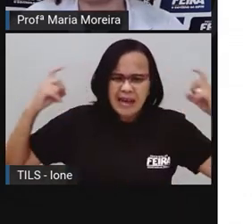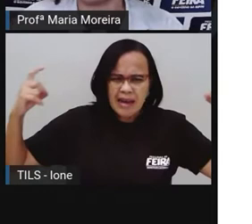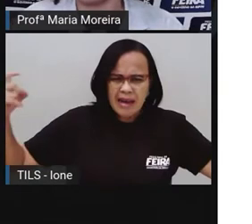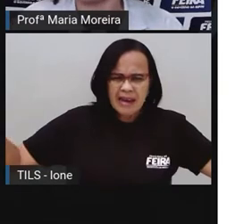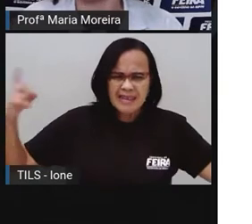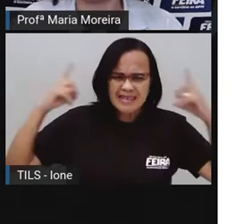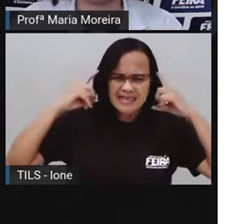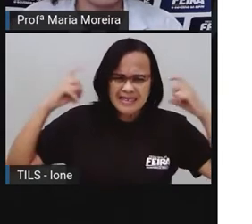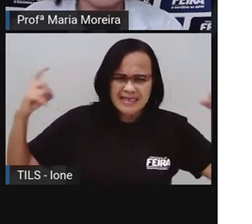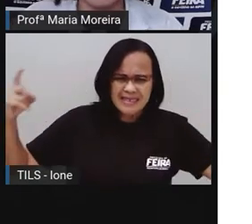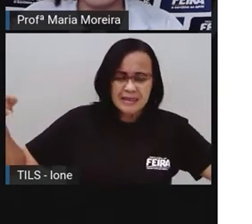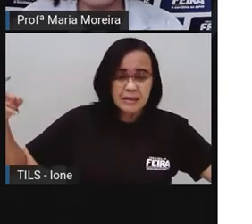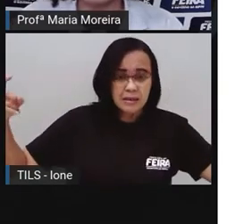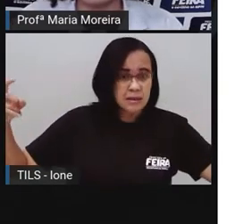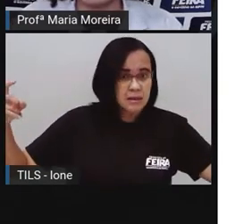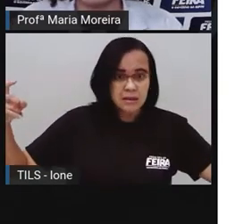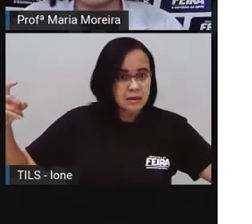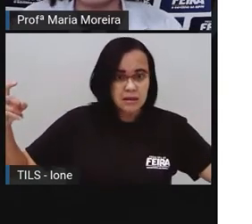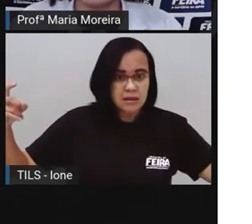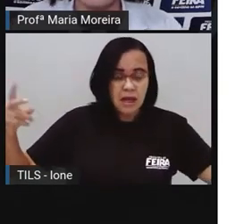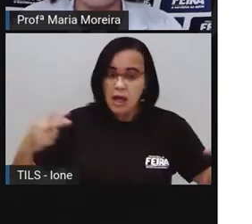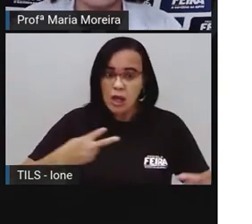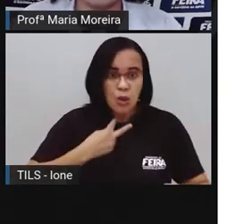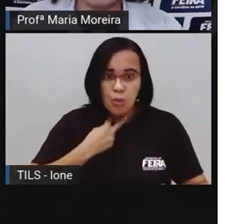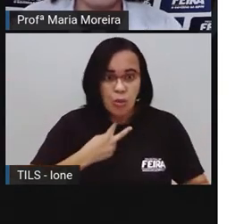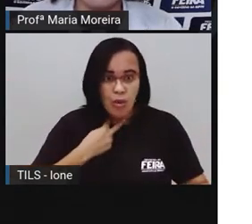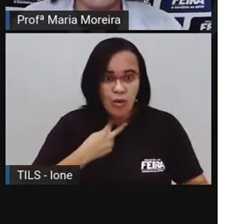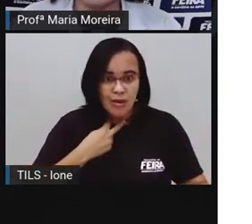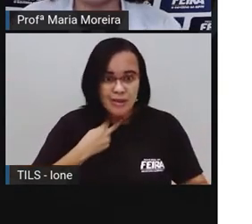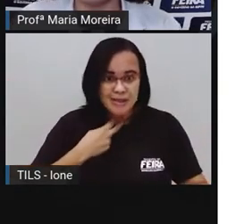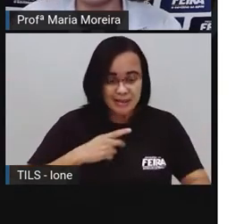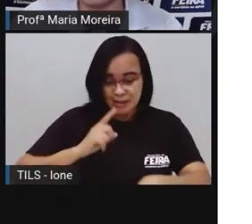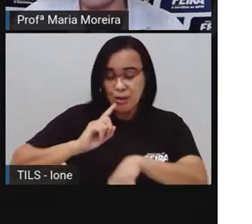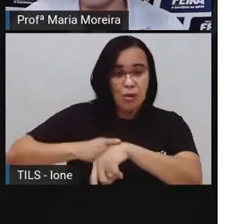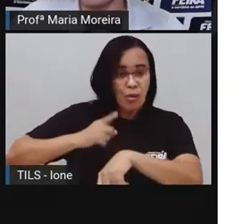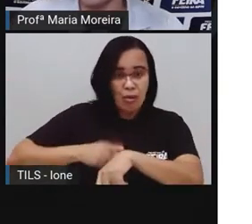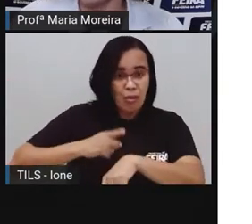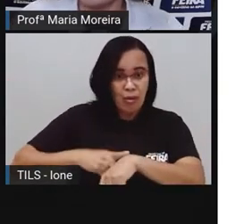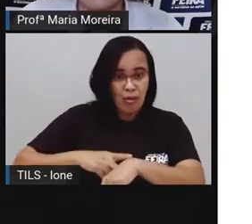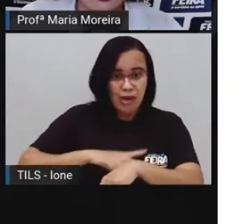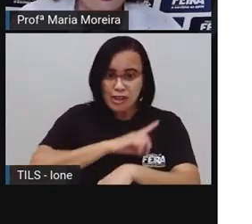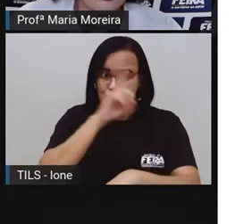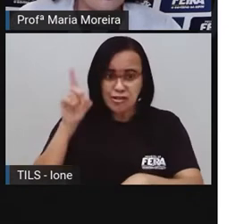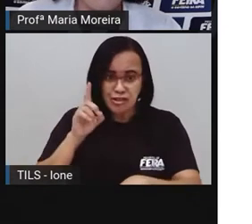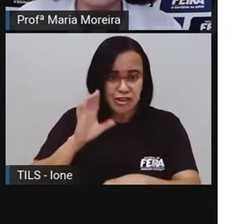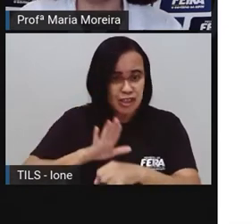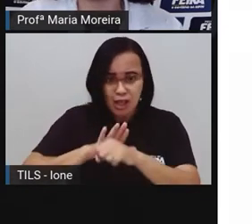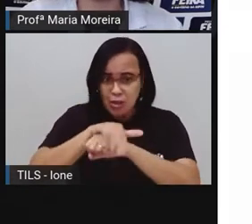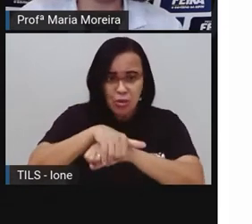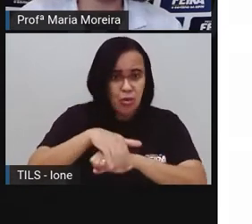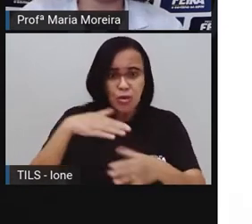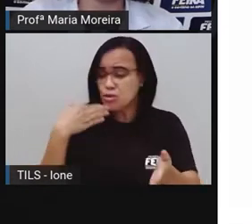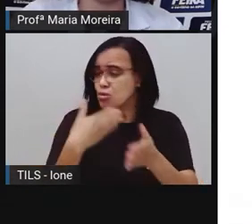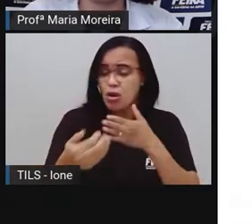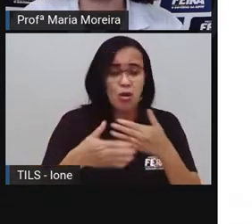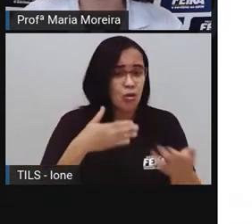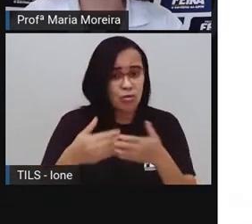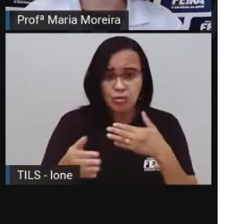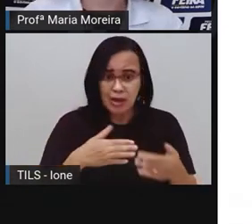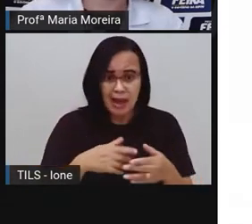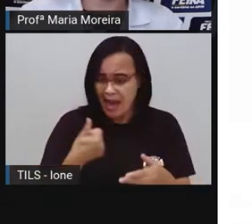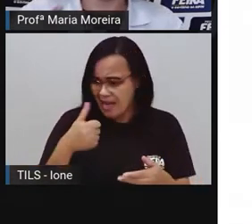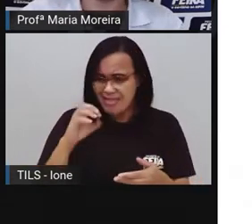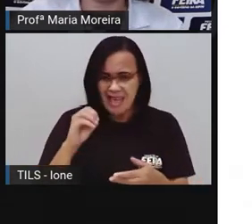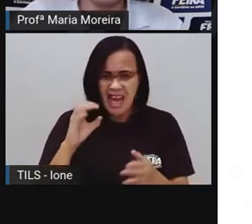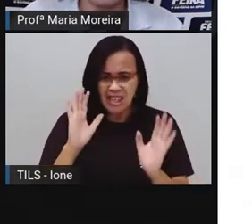-estar social é nocivo, independente da hora, do dia ou da noite. Então, ah, não, não deu dez horas, ainda não, eu posso